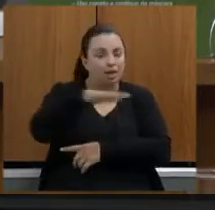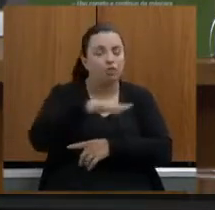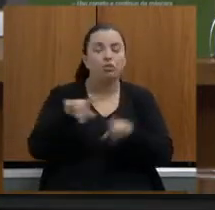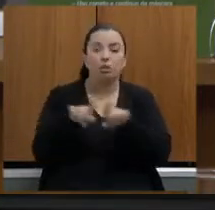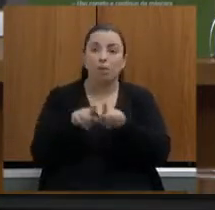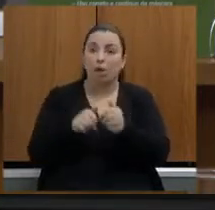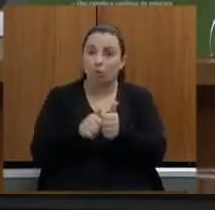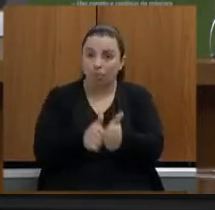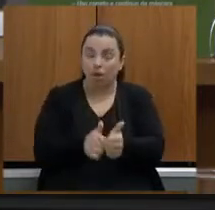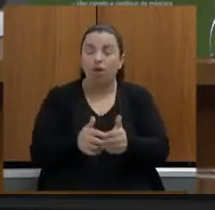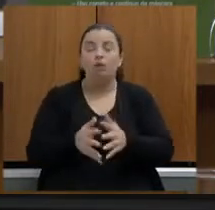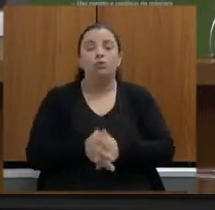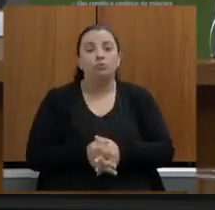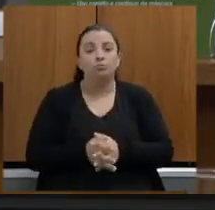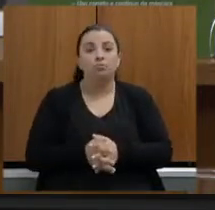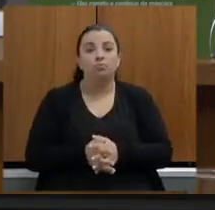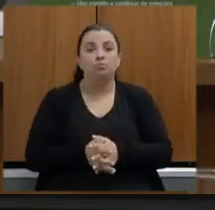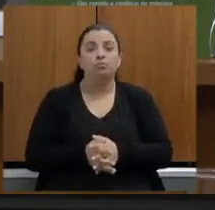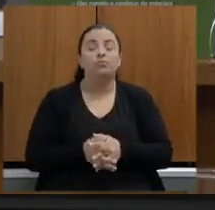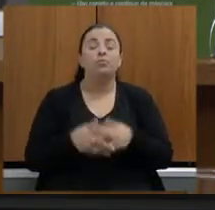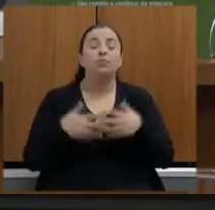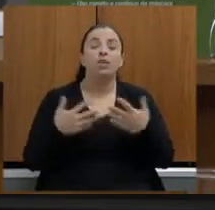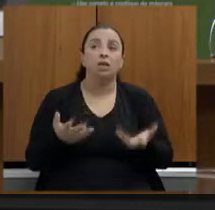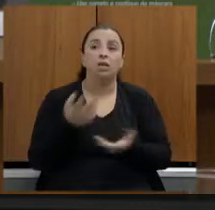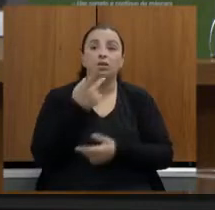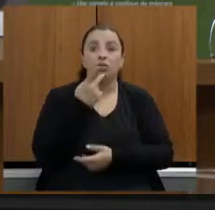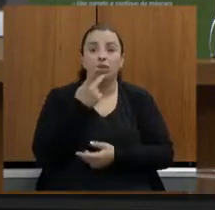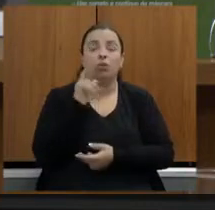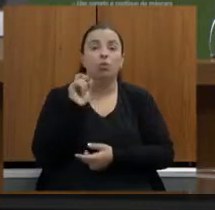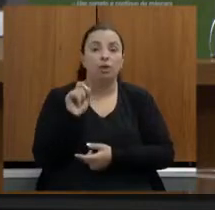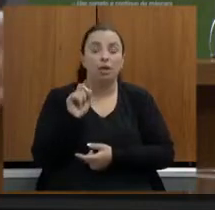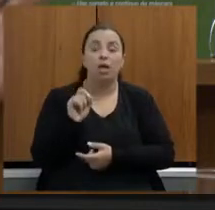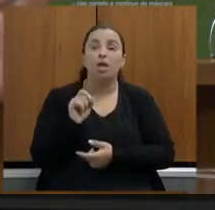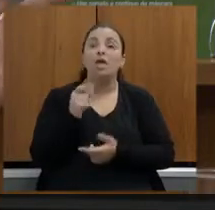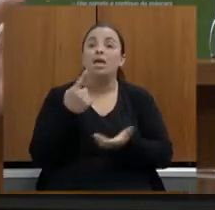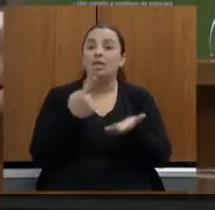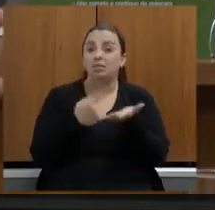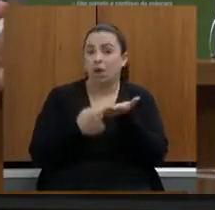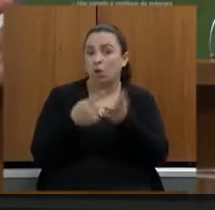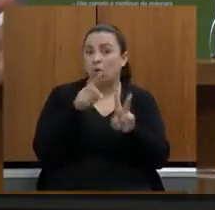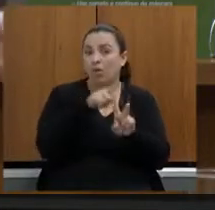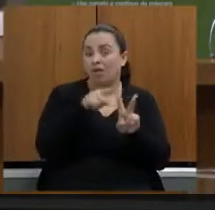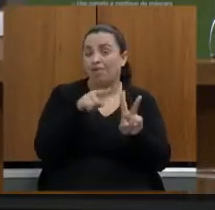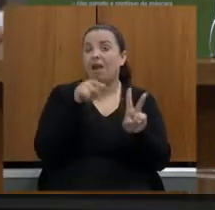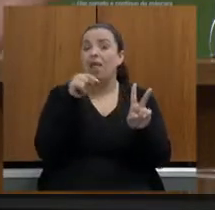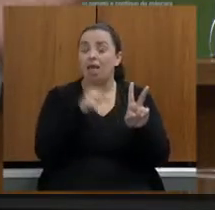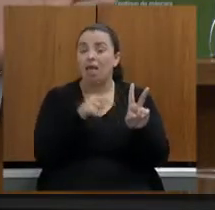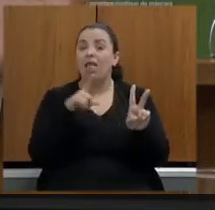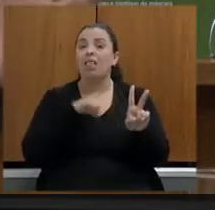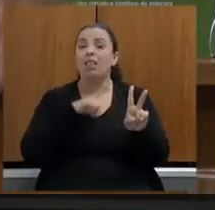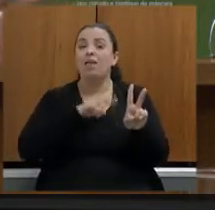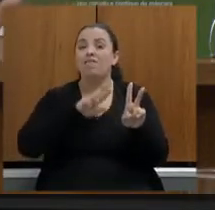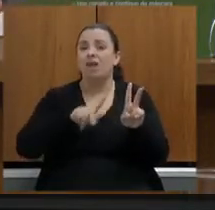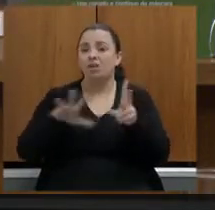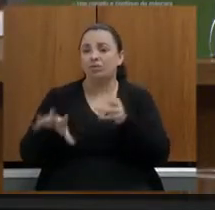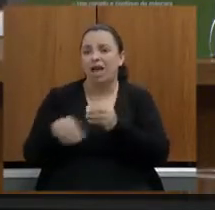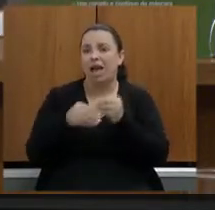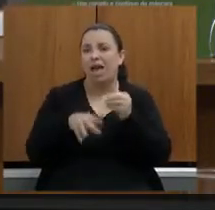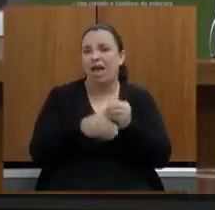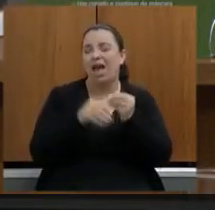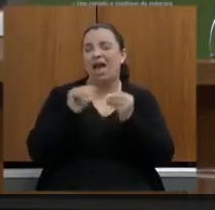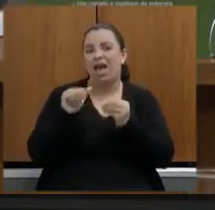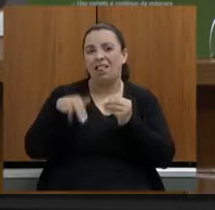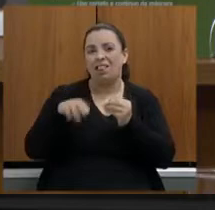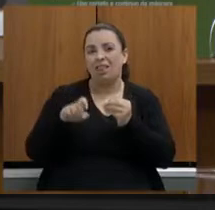e eu diria deputado o acordo ele basicamente ele tem vários anexos mas ele se